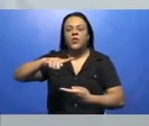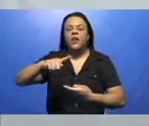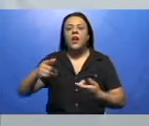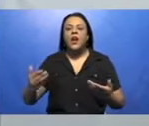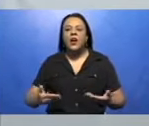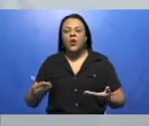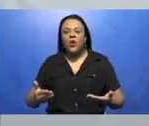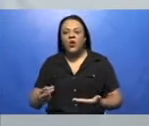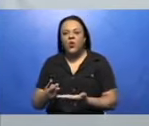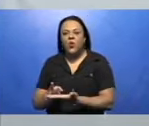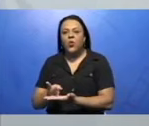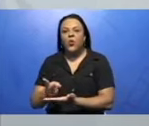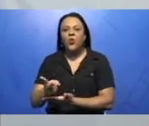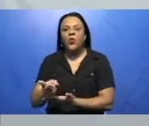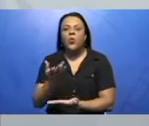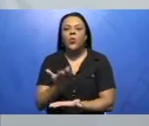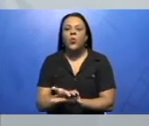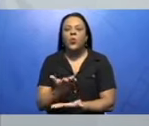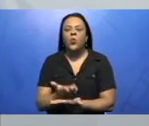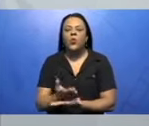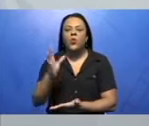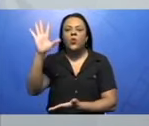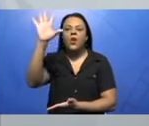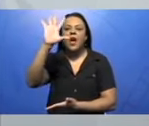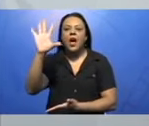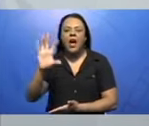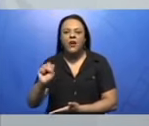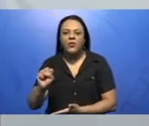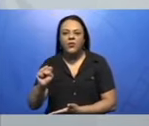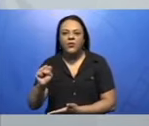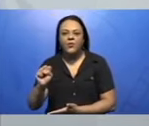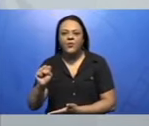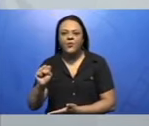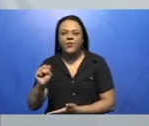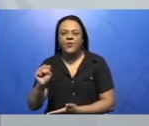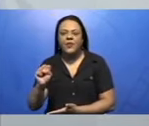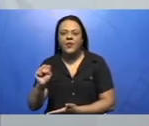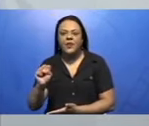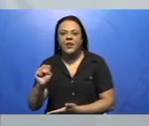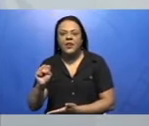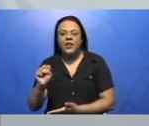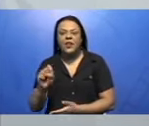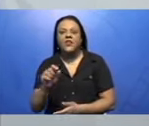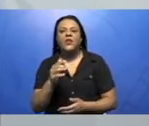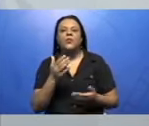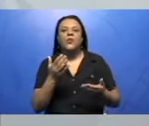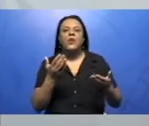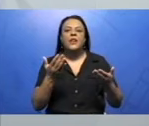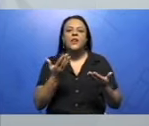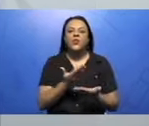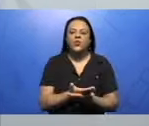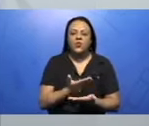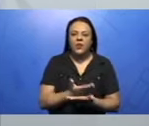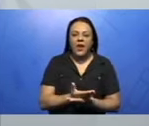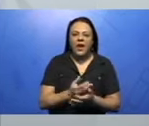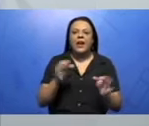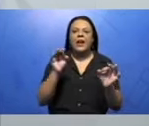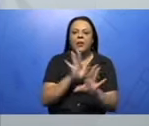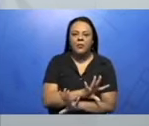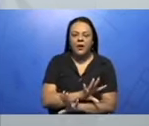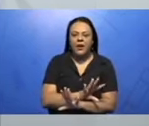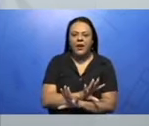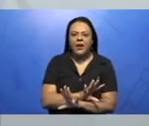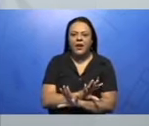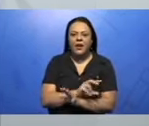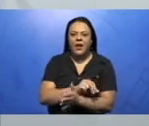África, vamos finalizar os aspectos econômicos, não, desculpa, vamos finalizar os aspectos humanos e iniciar o